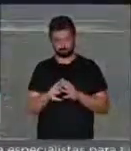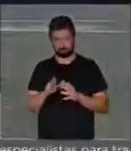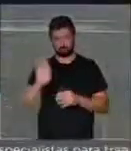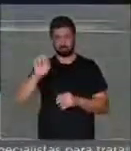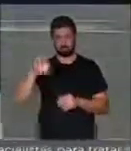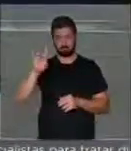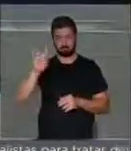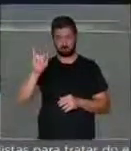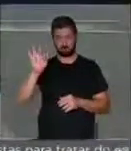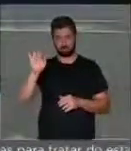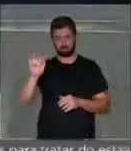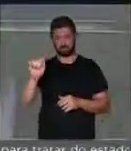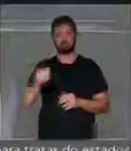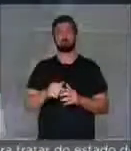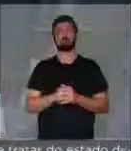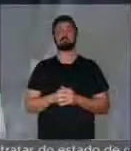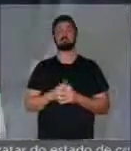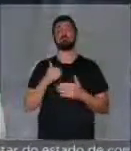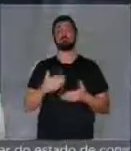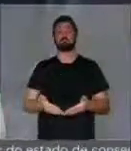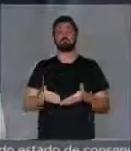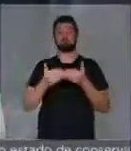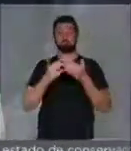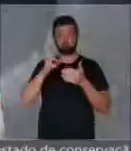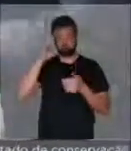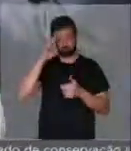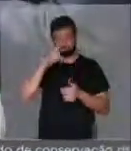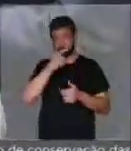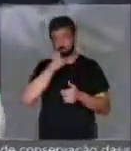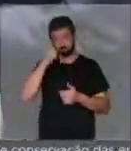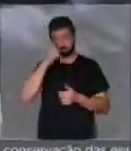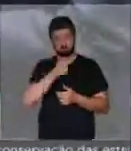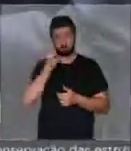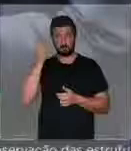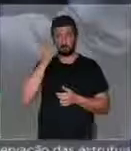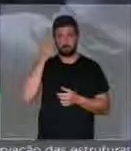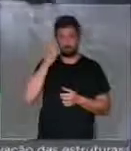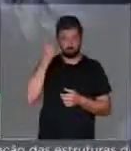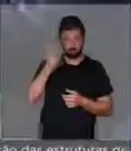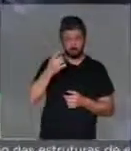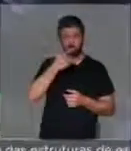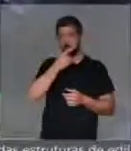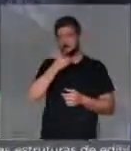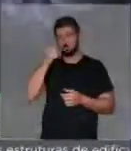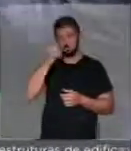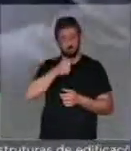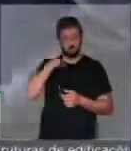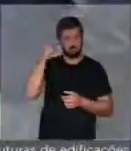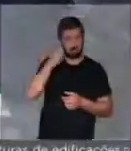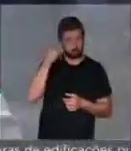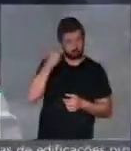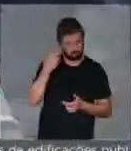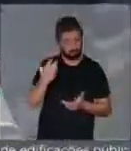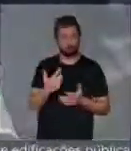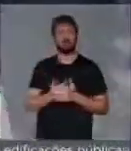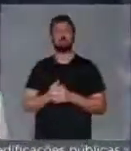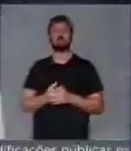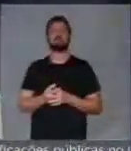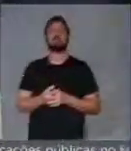Presidente, também quero pedir aos senhores deputados, deputadas, senadores, senadoras,